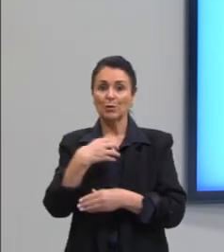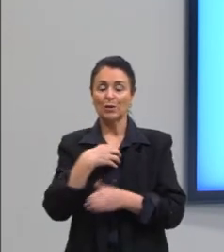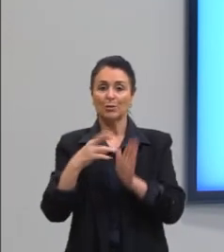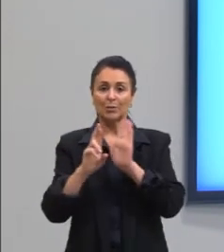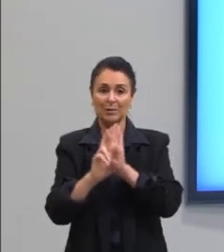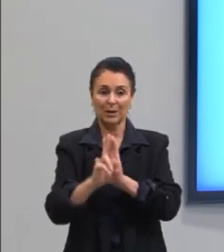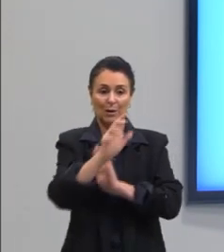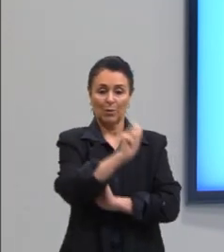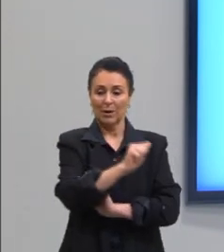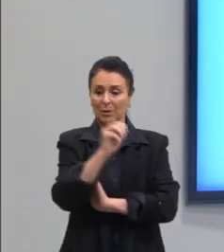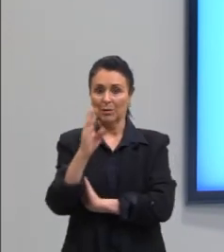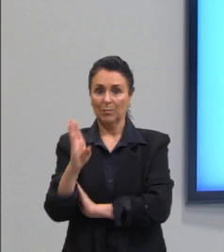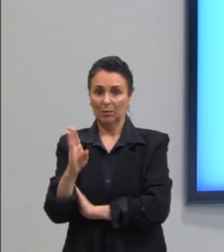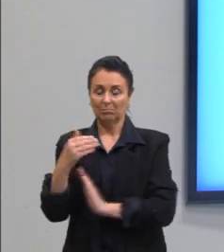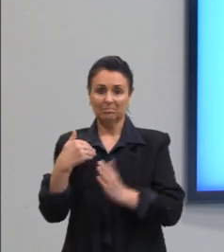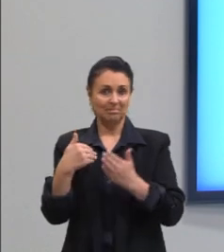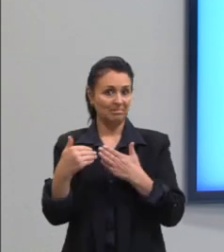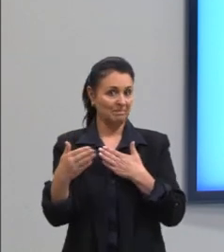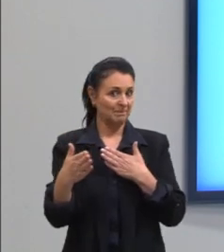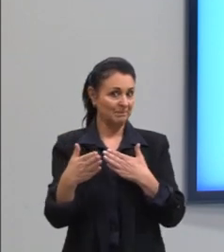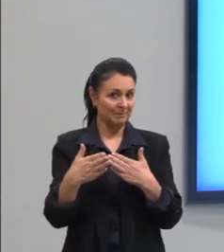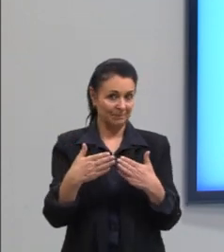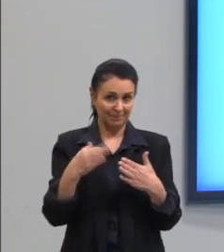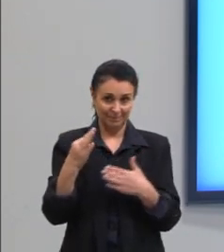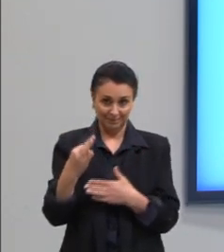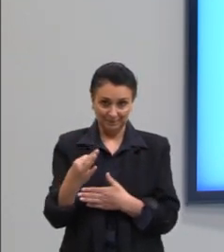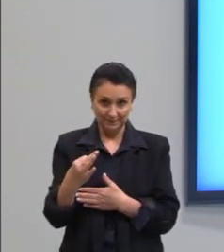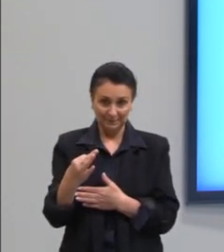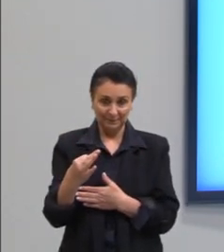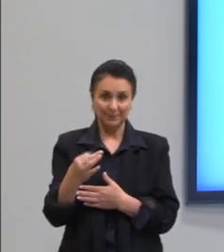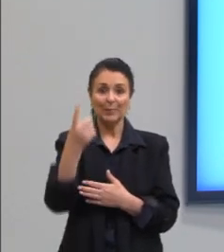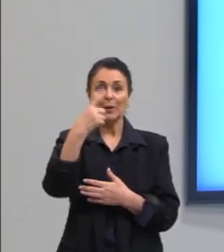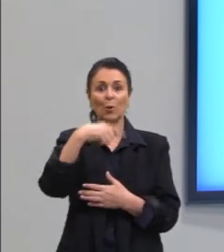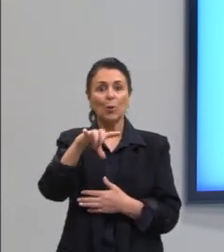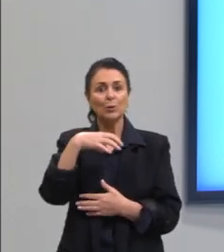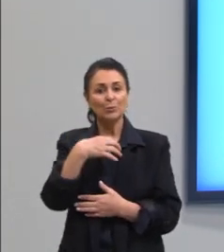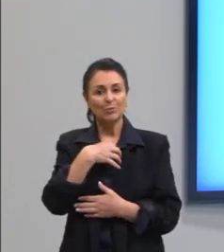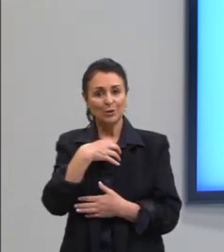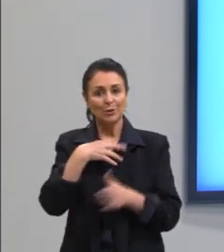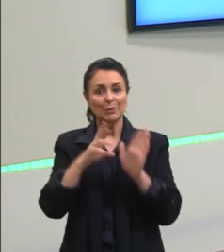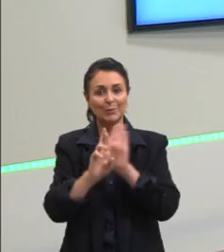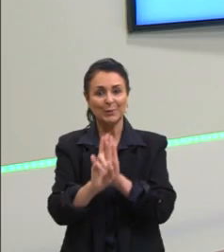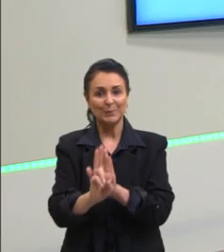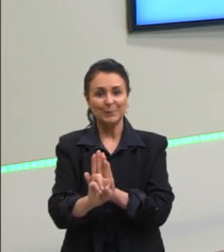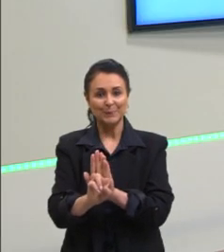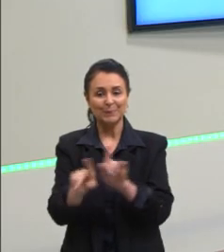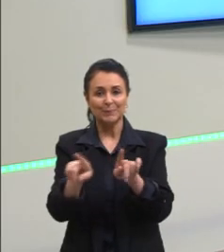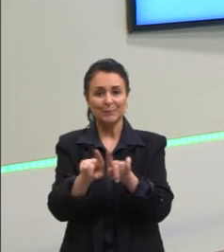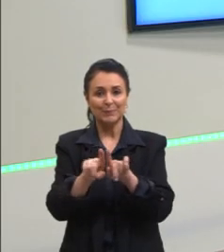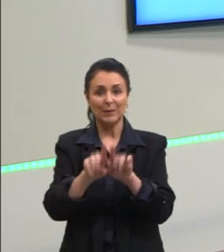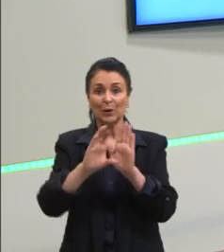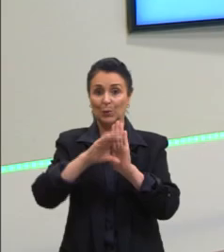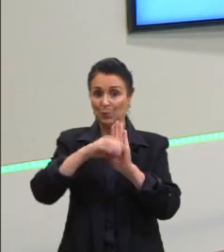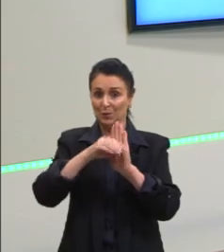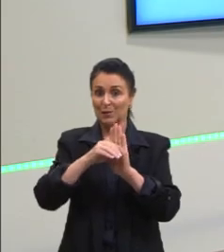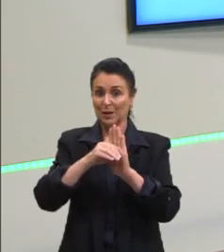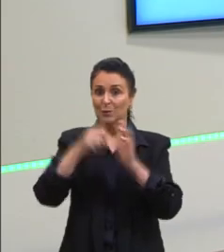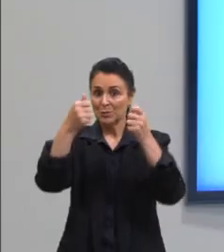e B, quaisquer, correto? Outra forma de representar, então, reafirmando conceitos anteriores,